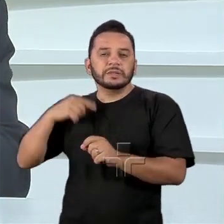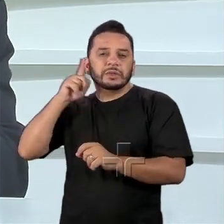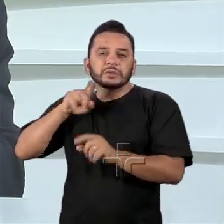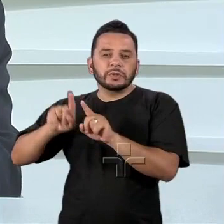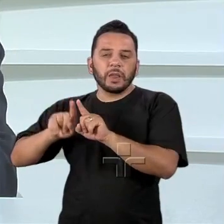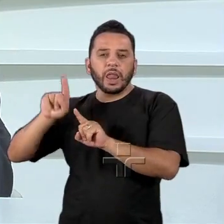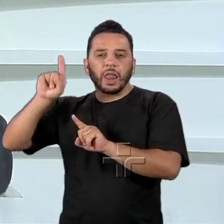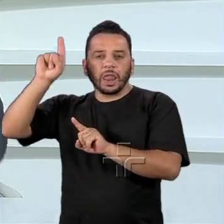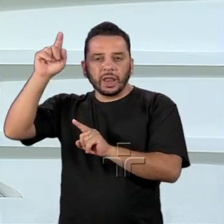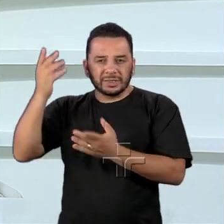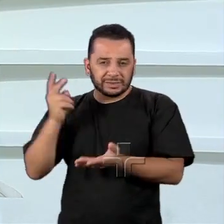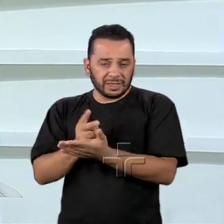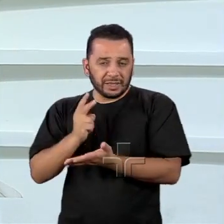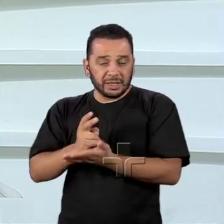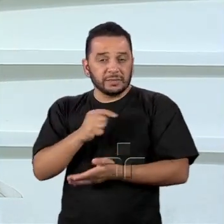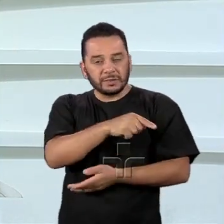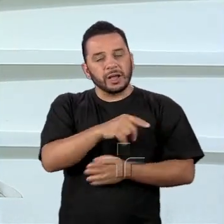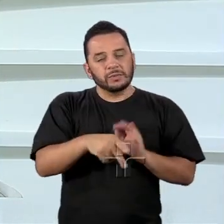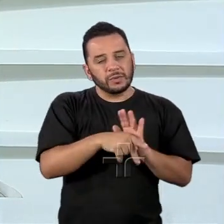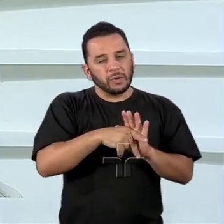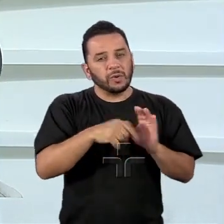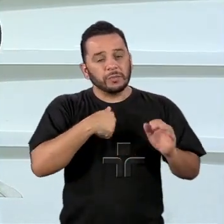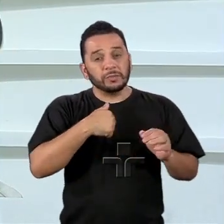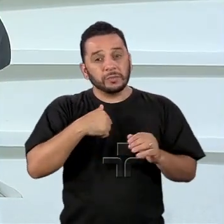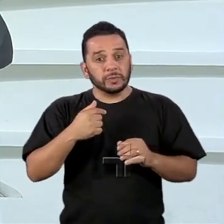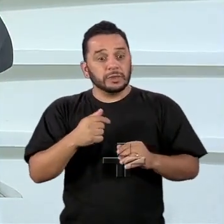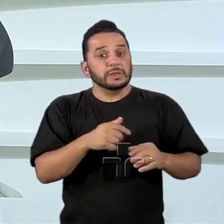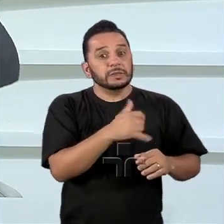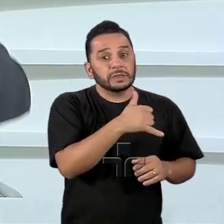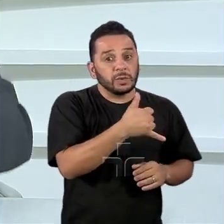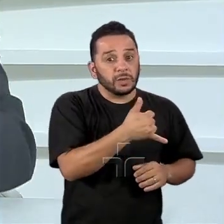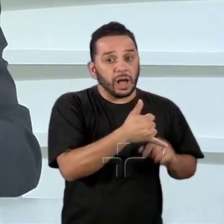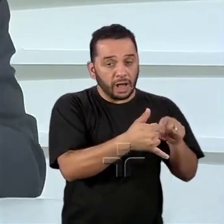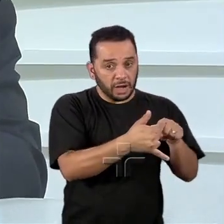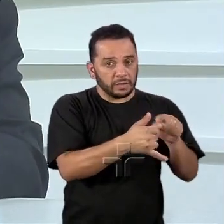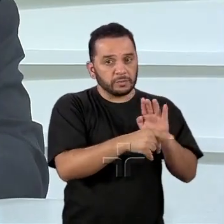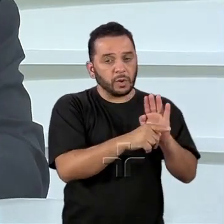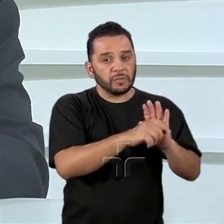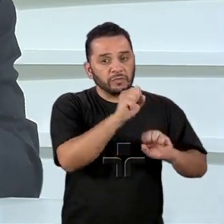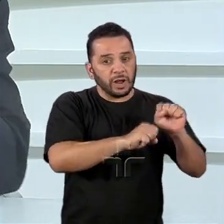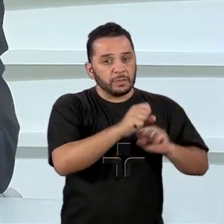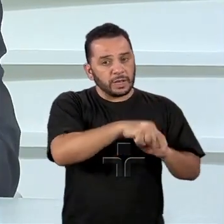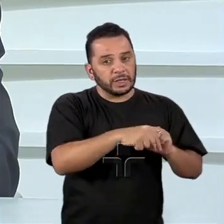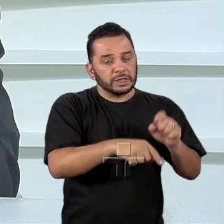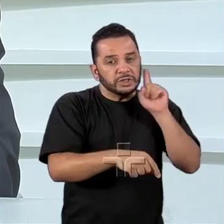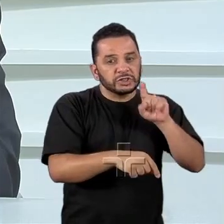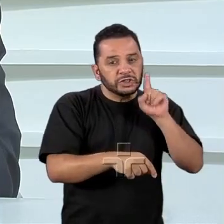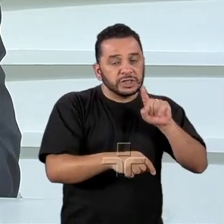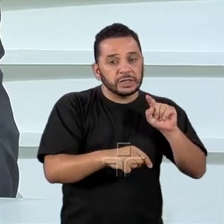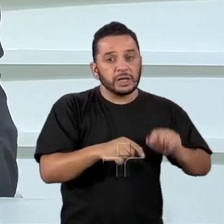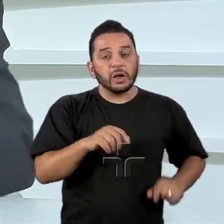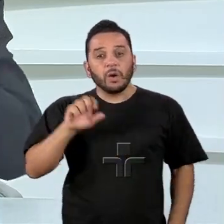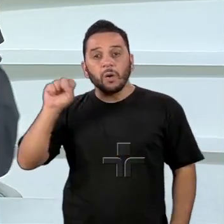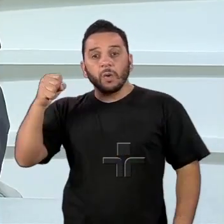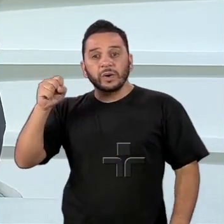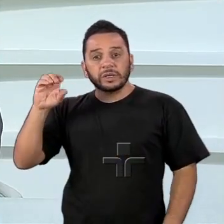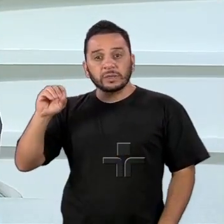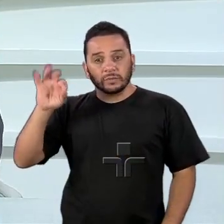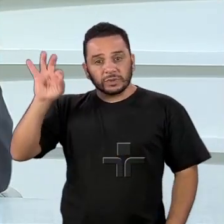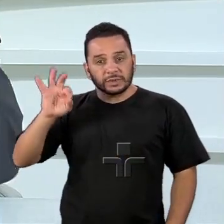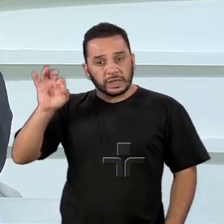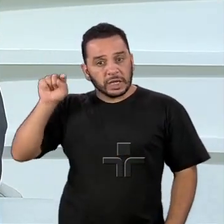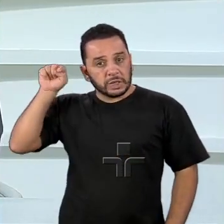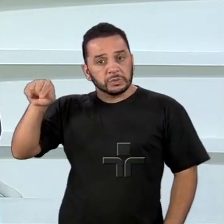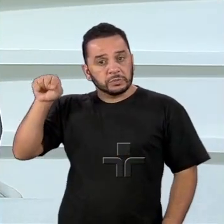produzido na China, 80% do valor agregado fica nos Estados Unidos e fica um pouquinho na China. A China hoje percebe, eu posso